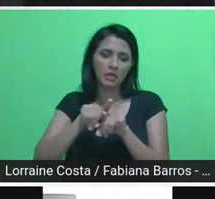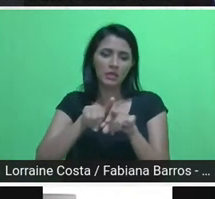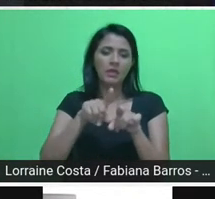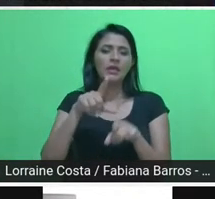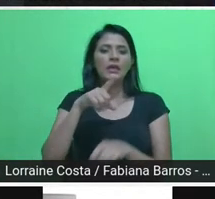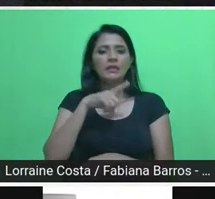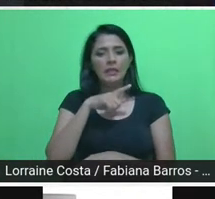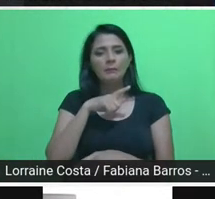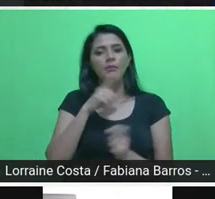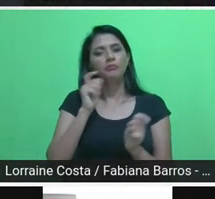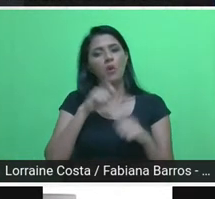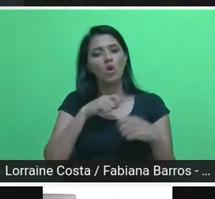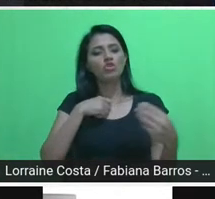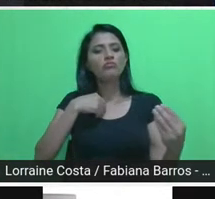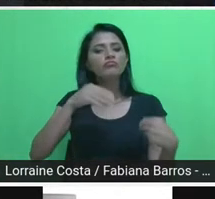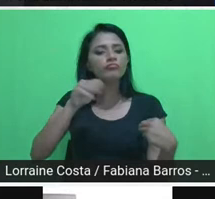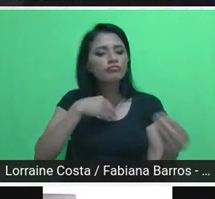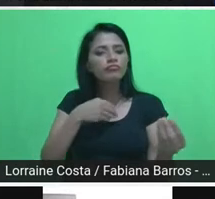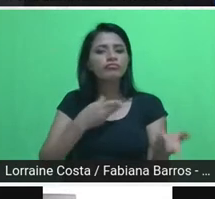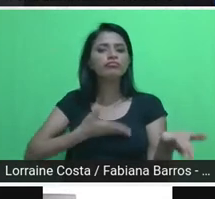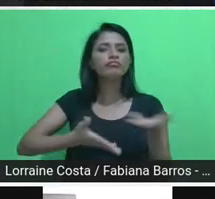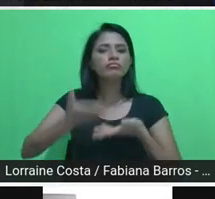articularem formas